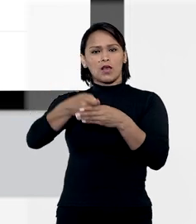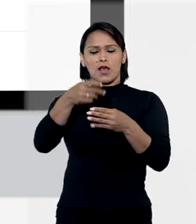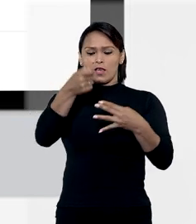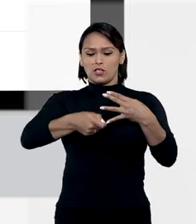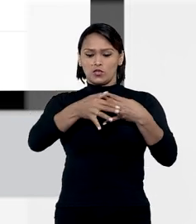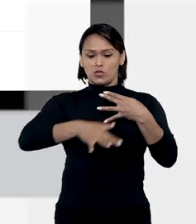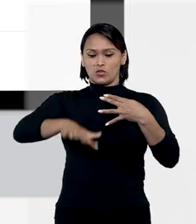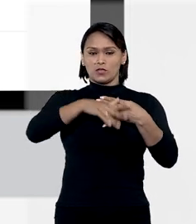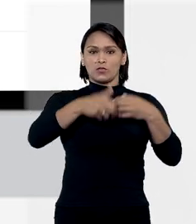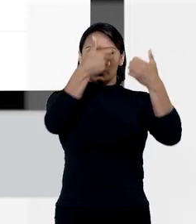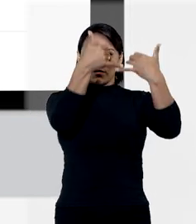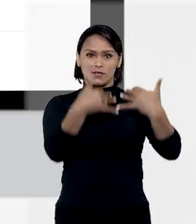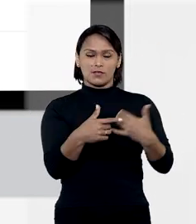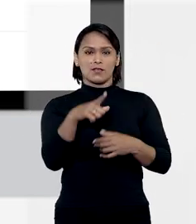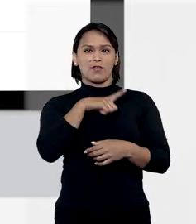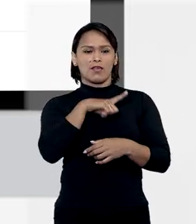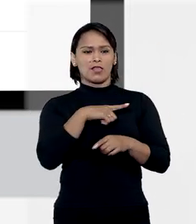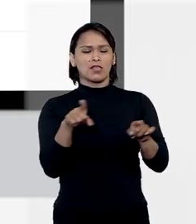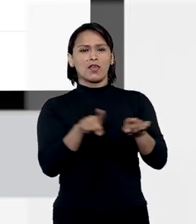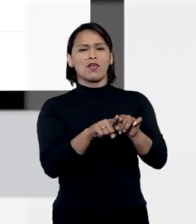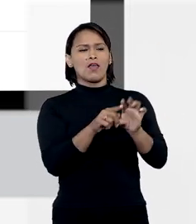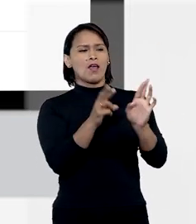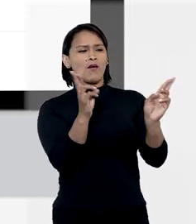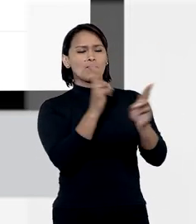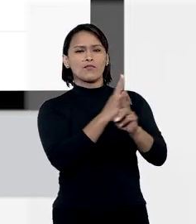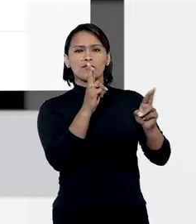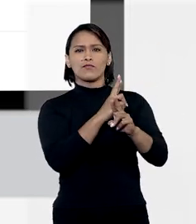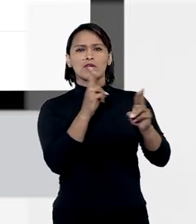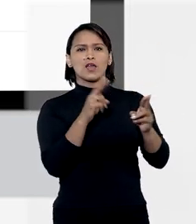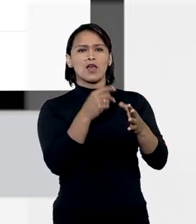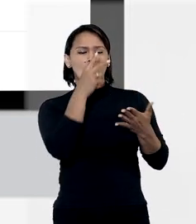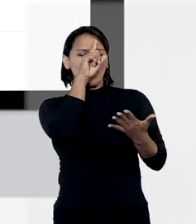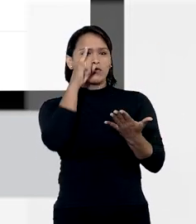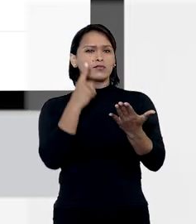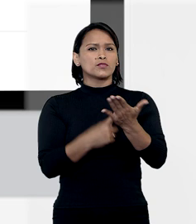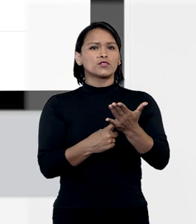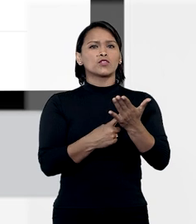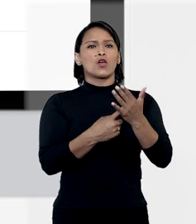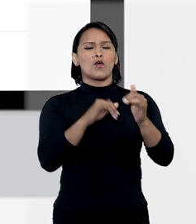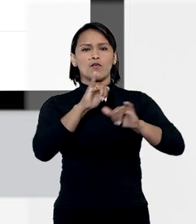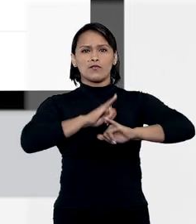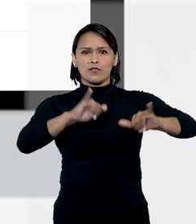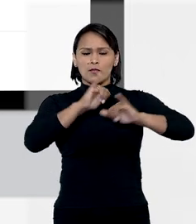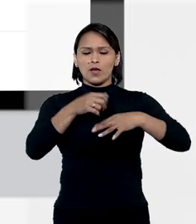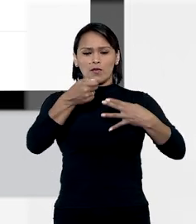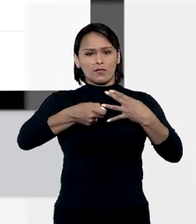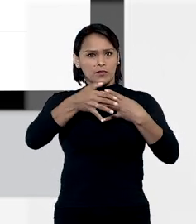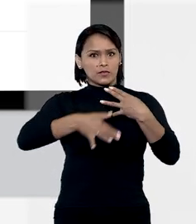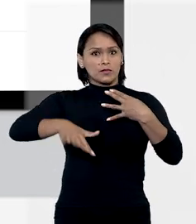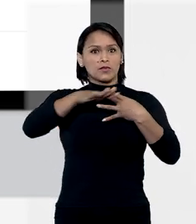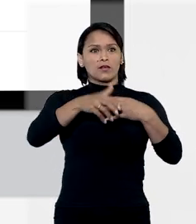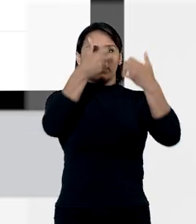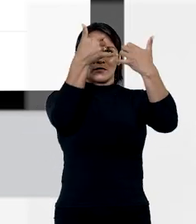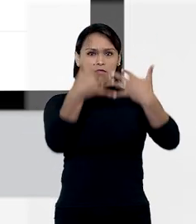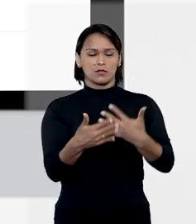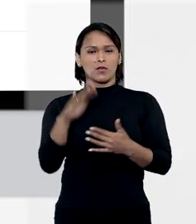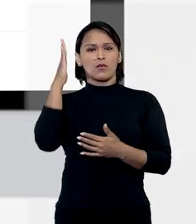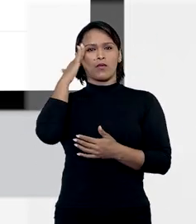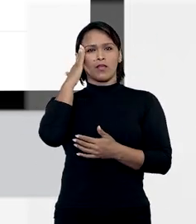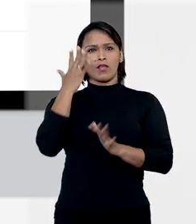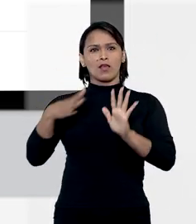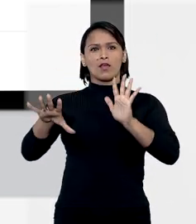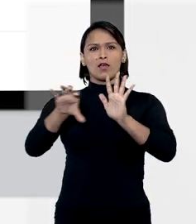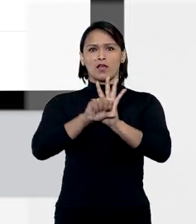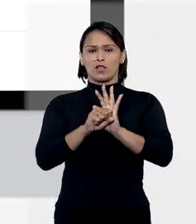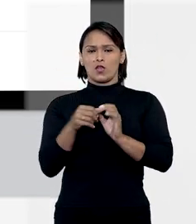Jurisprudência citada, vemos a relação de decisões informativos e repositórios jurisprudenciais que fundamentam os entendimentos